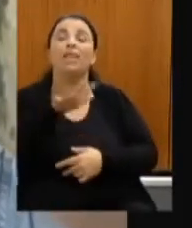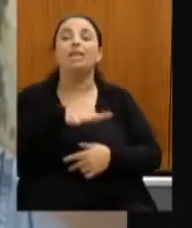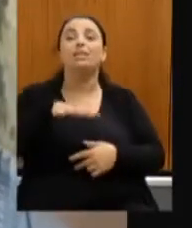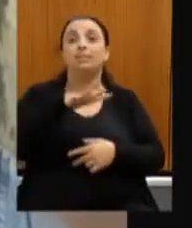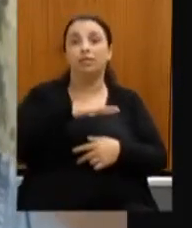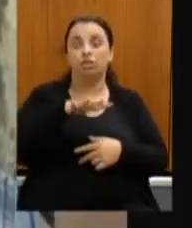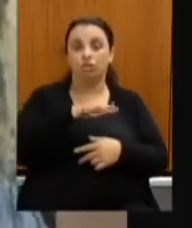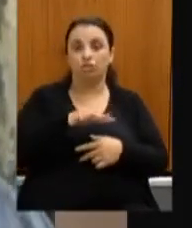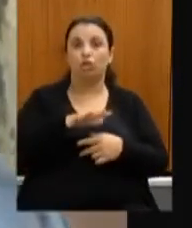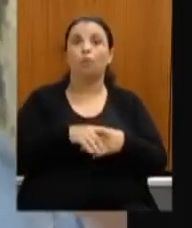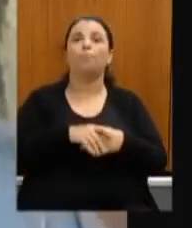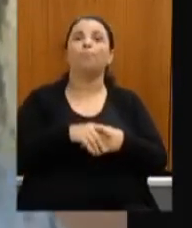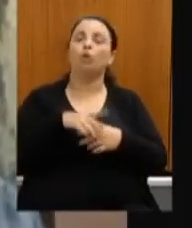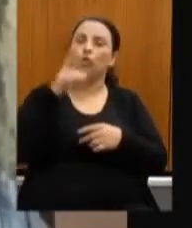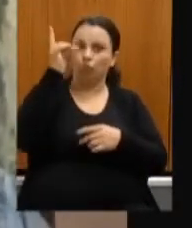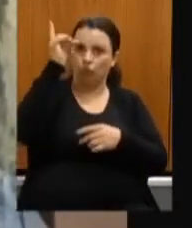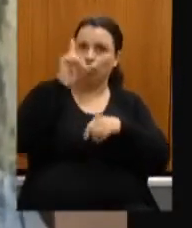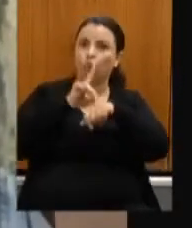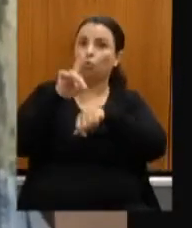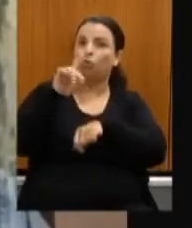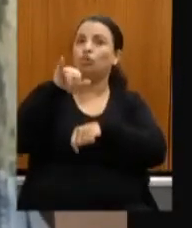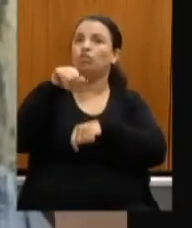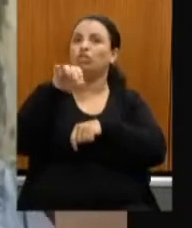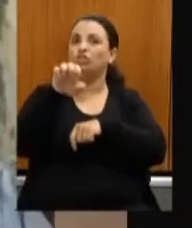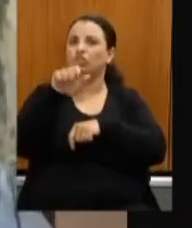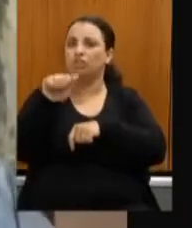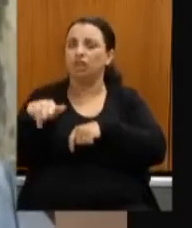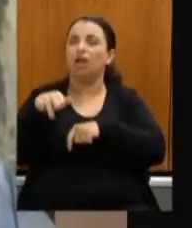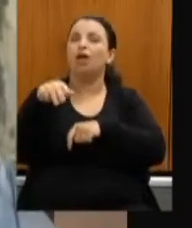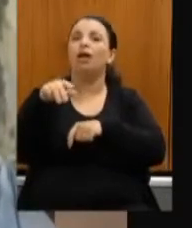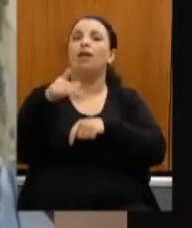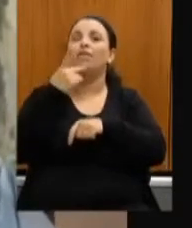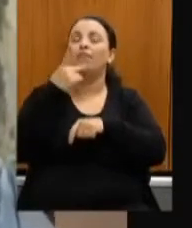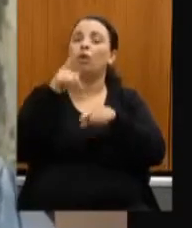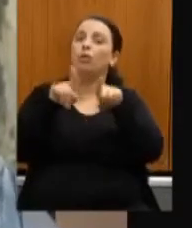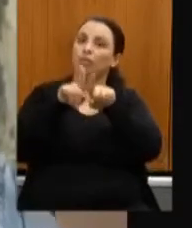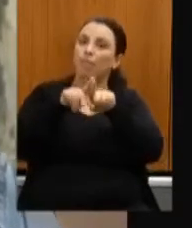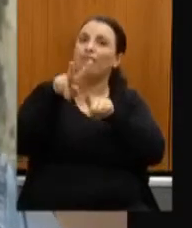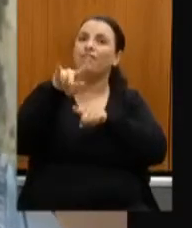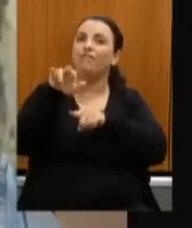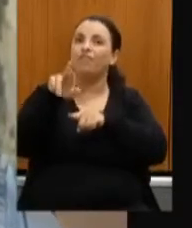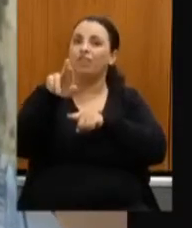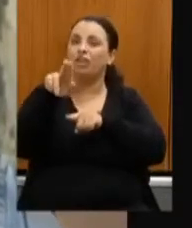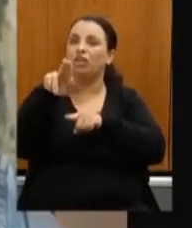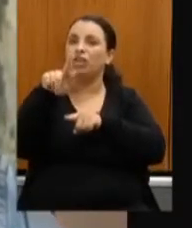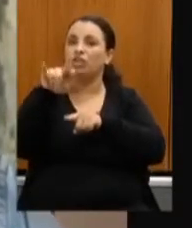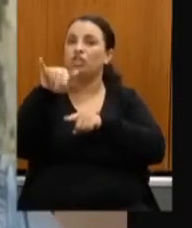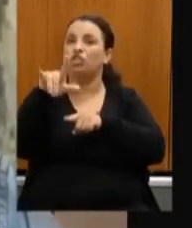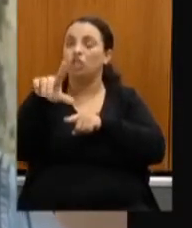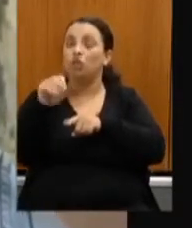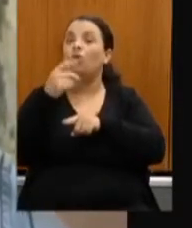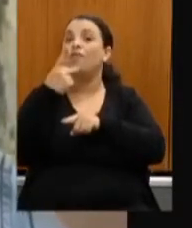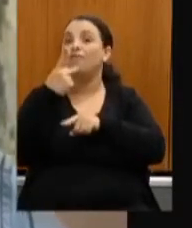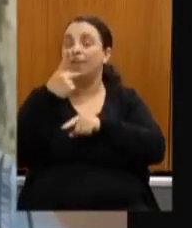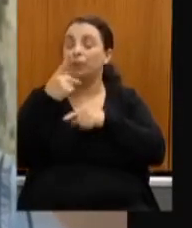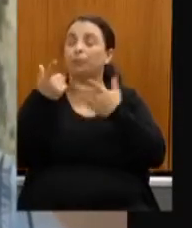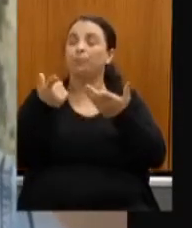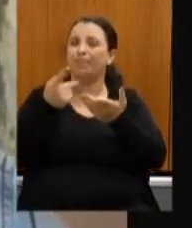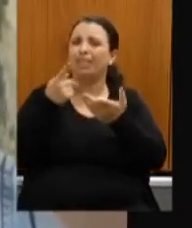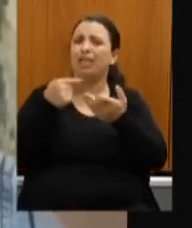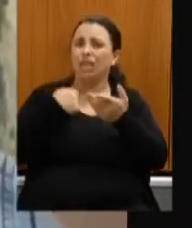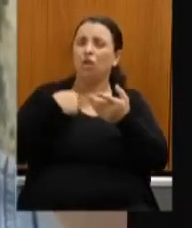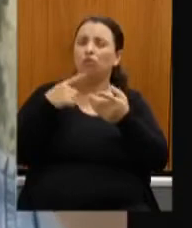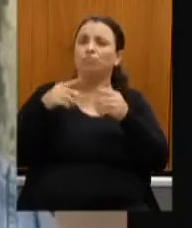Vigilo Guimarães que também faz parte da nossa bancada do norte de Minas essa região ela não é sequer